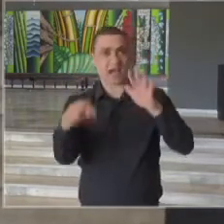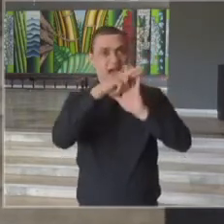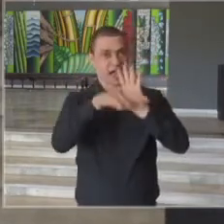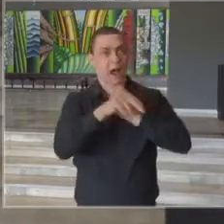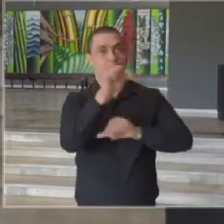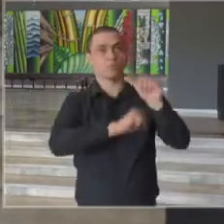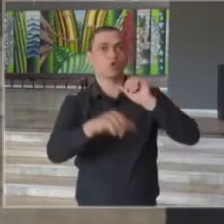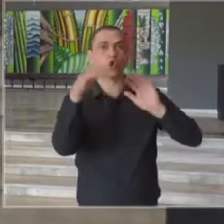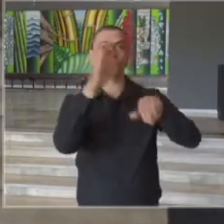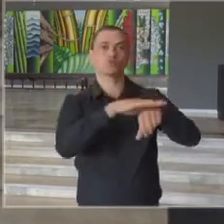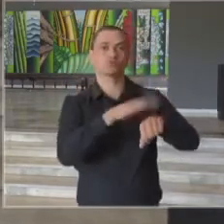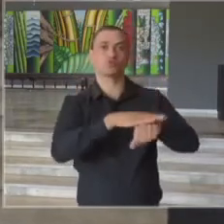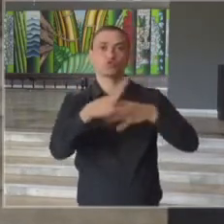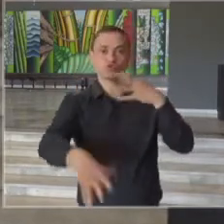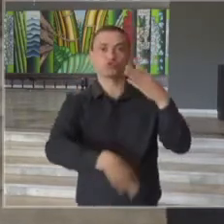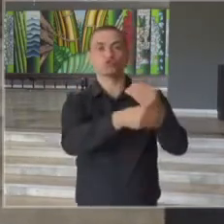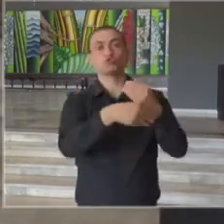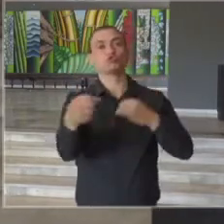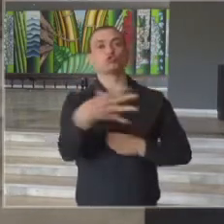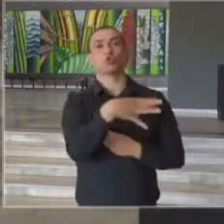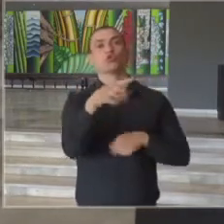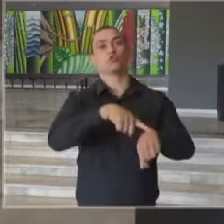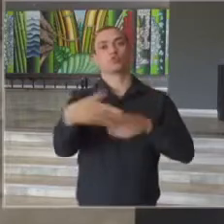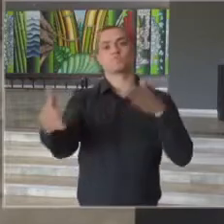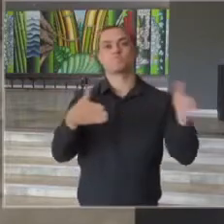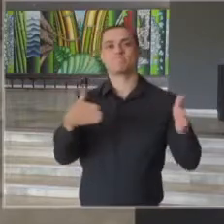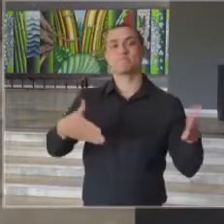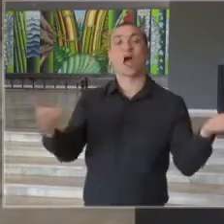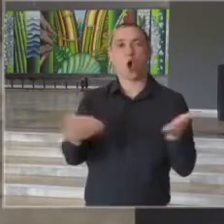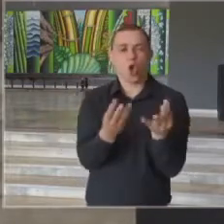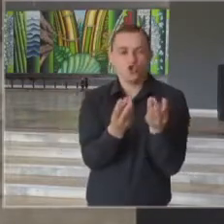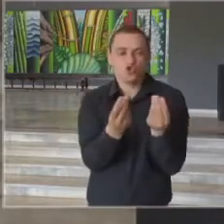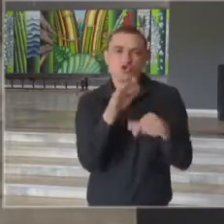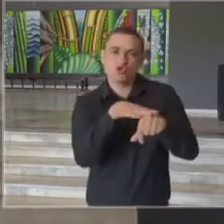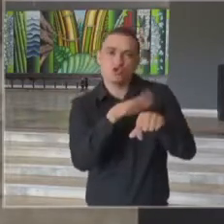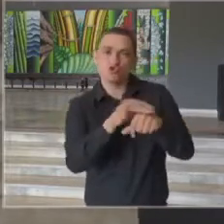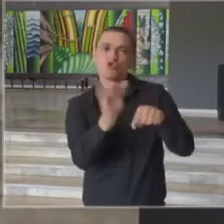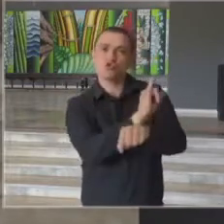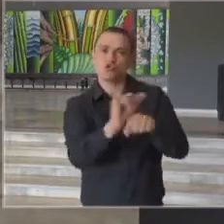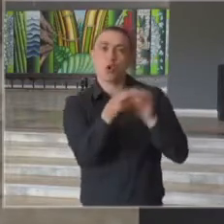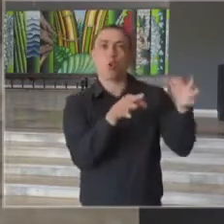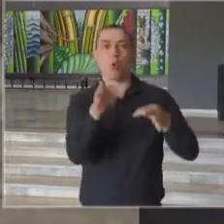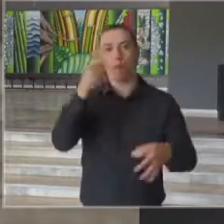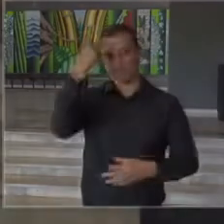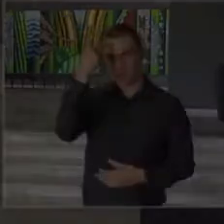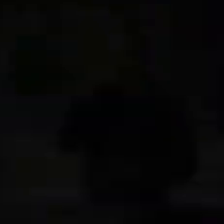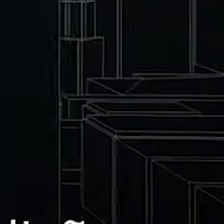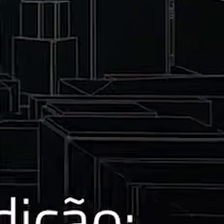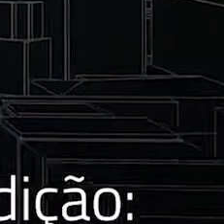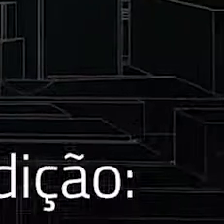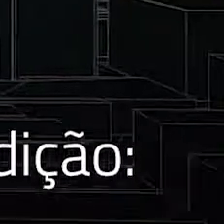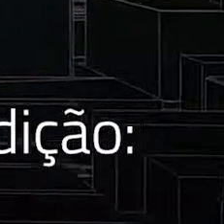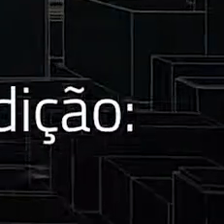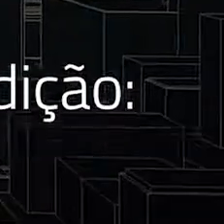as mudanças adicionadas nesse momento aqui de calibragem técnica do Plano São Paulo.